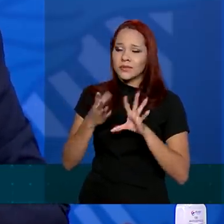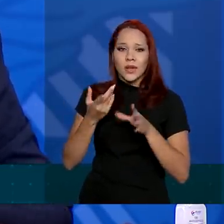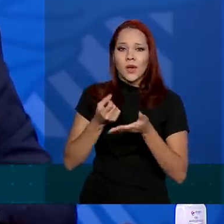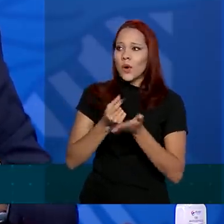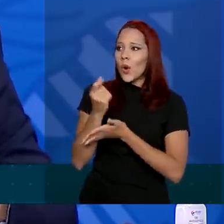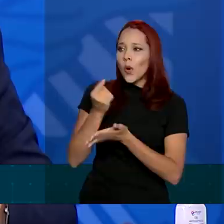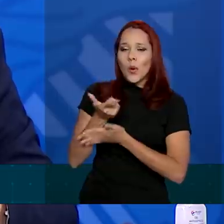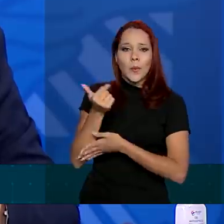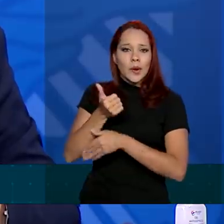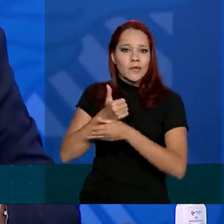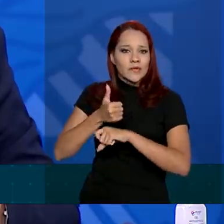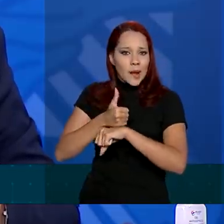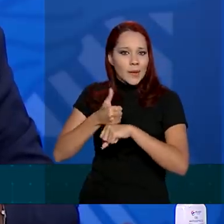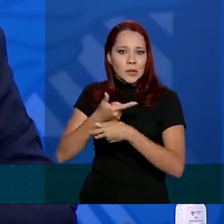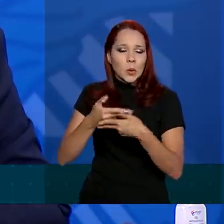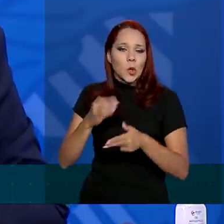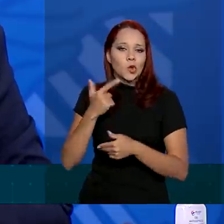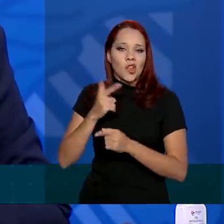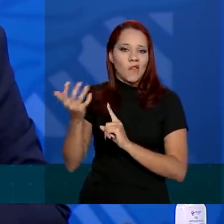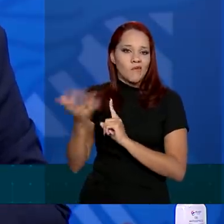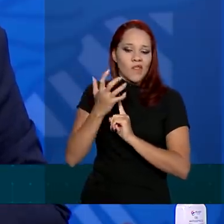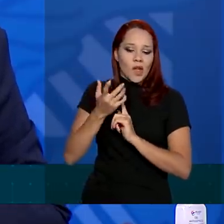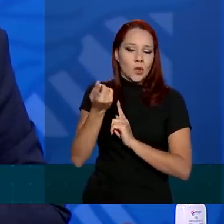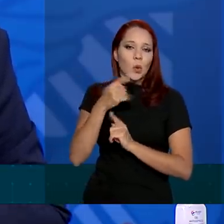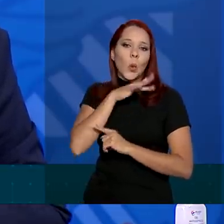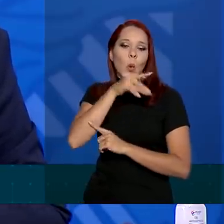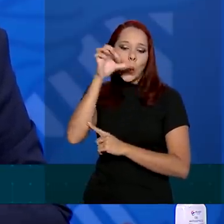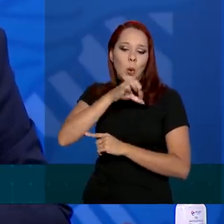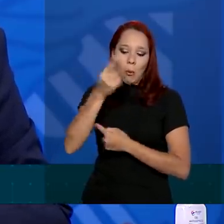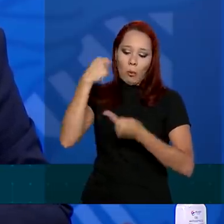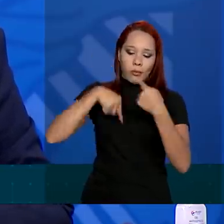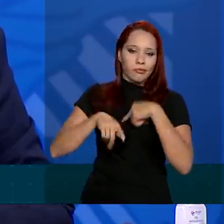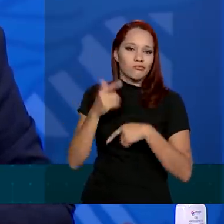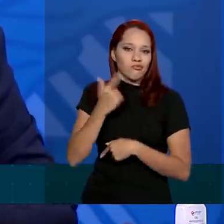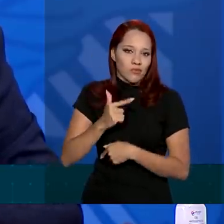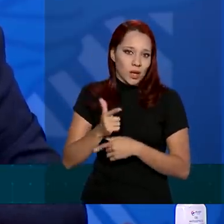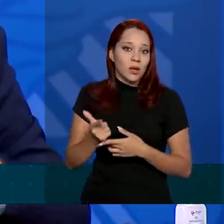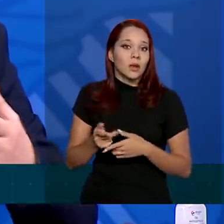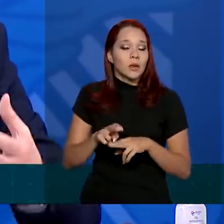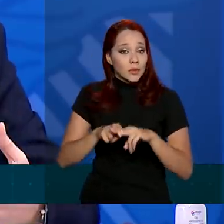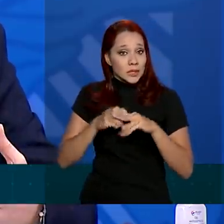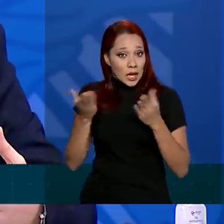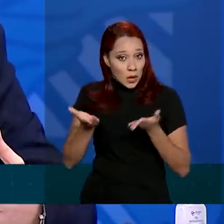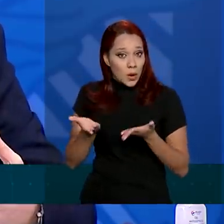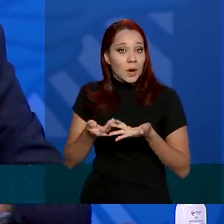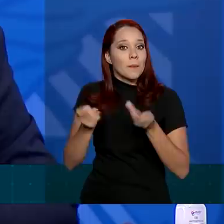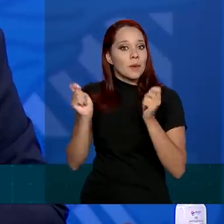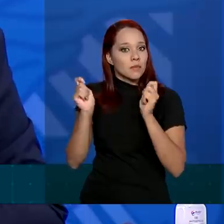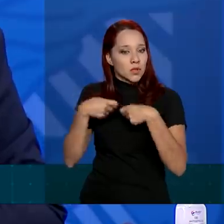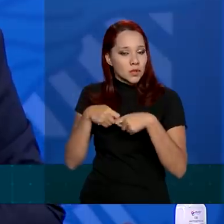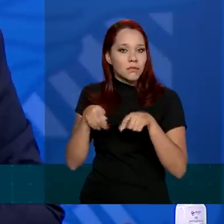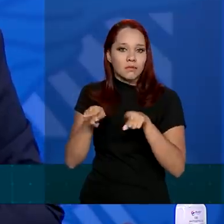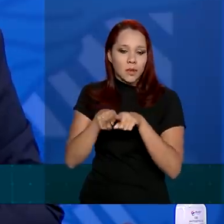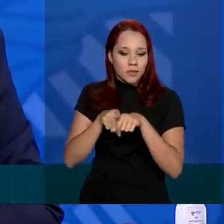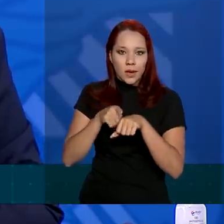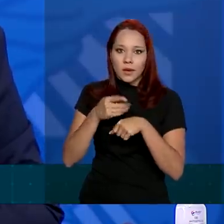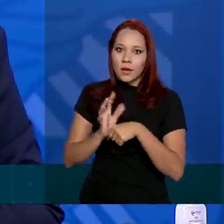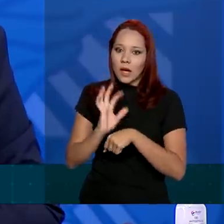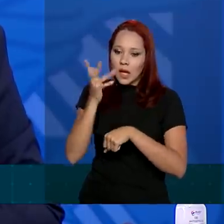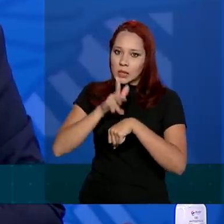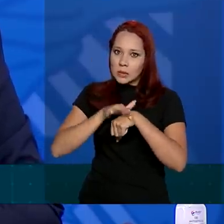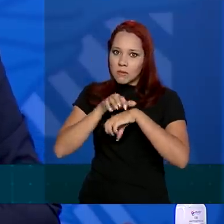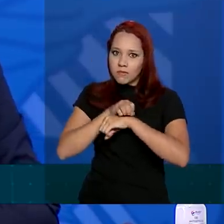que não tem grandes efeitos colaterais. E por isso é permitido, e também numa pandemia como essa,